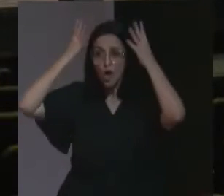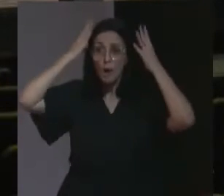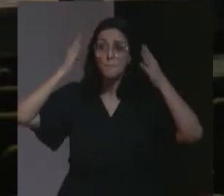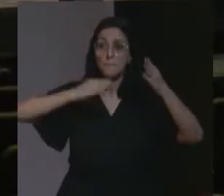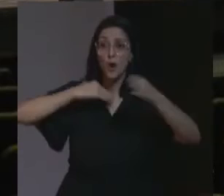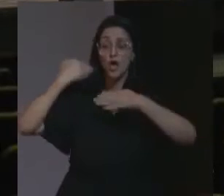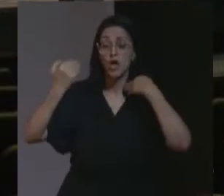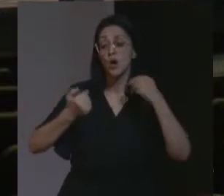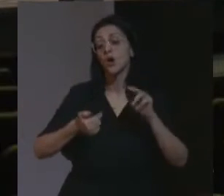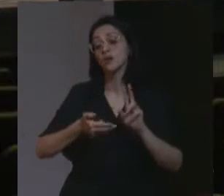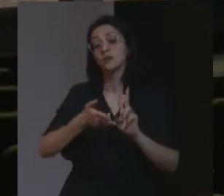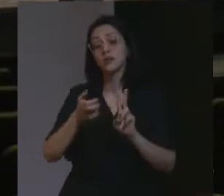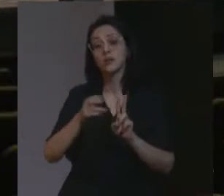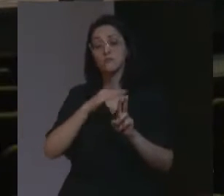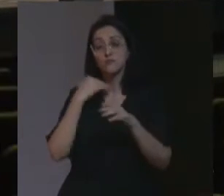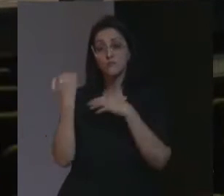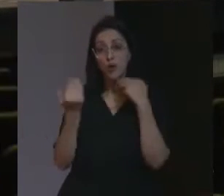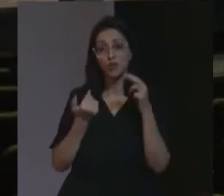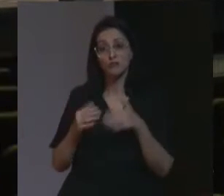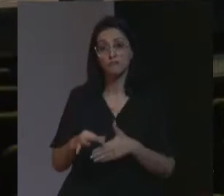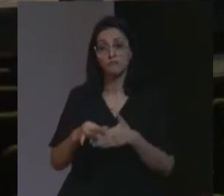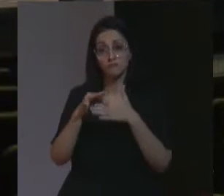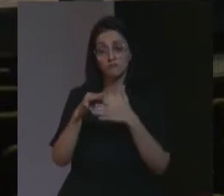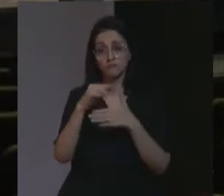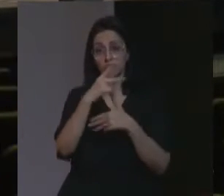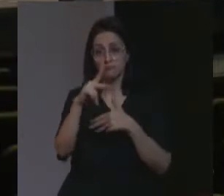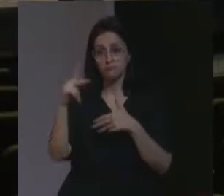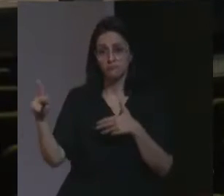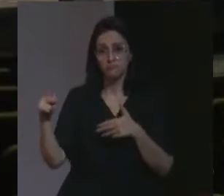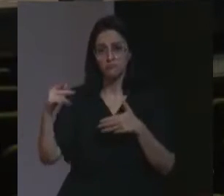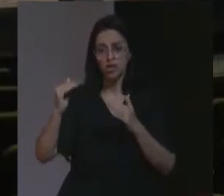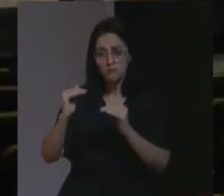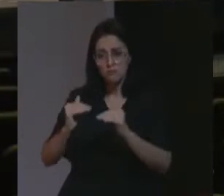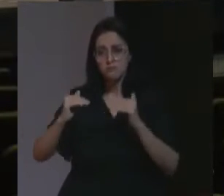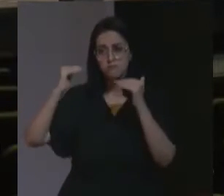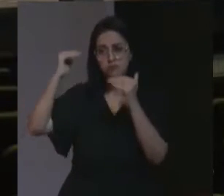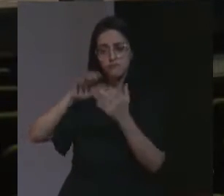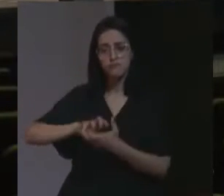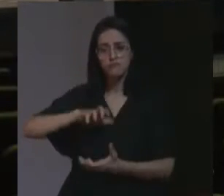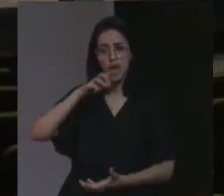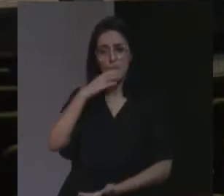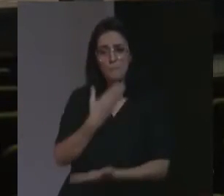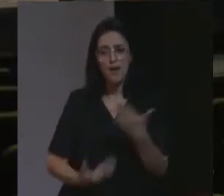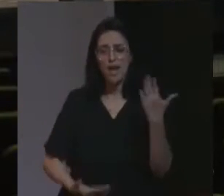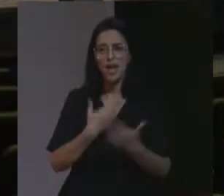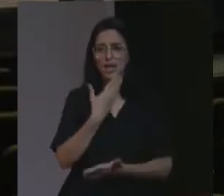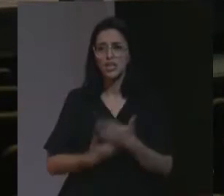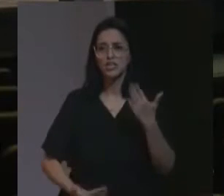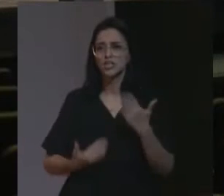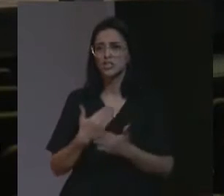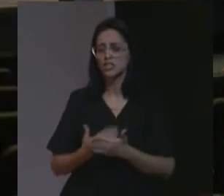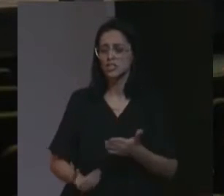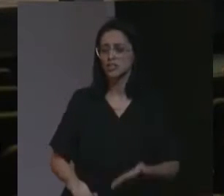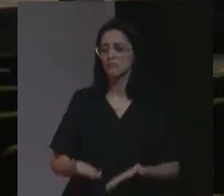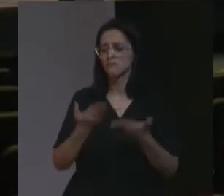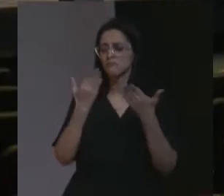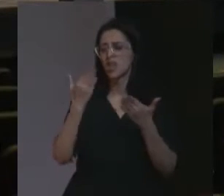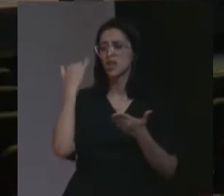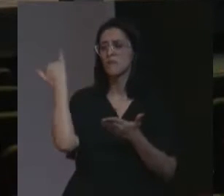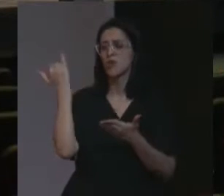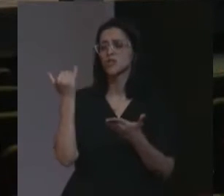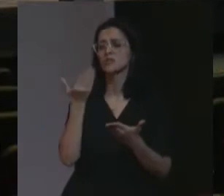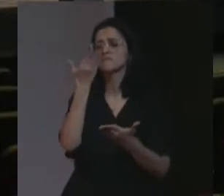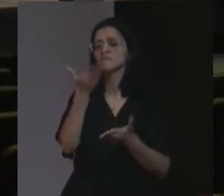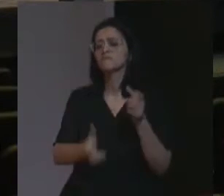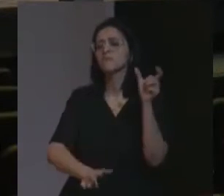e com a morte, das lideranças, dos anciões, a gente perde, um vetor importante, de transmissão de